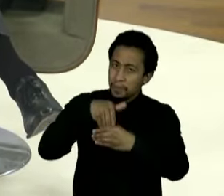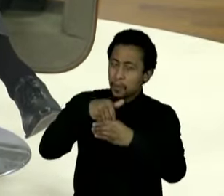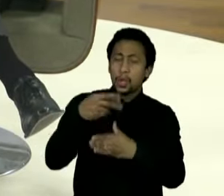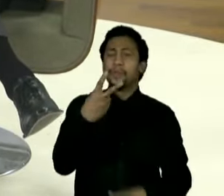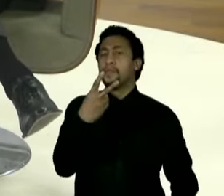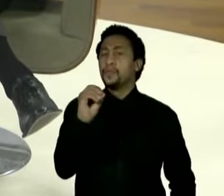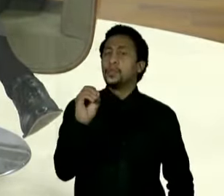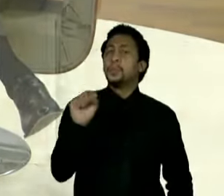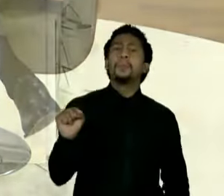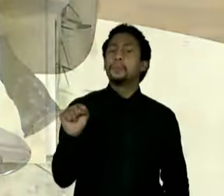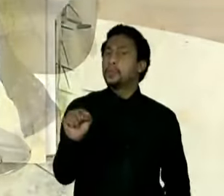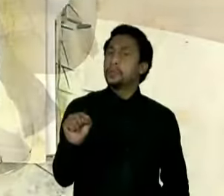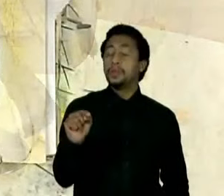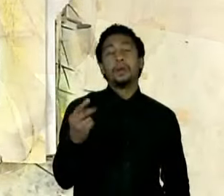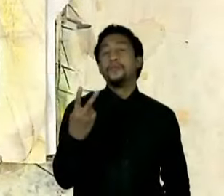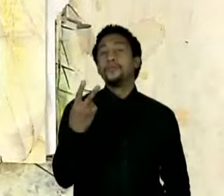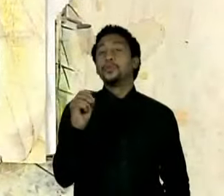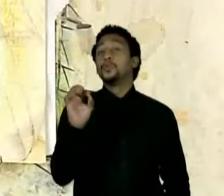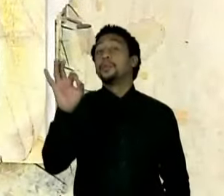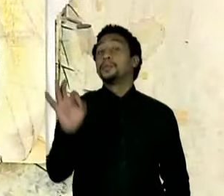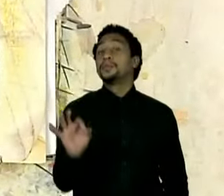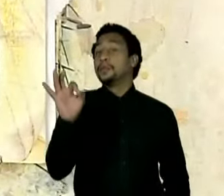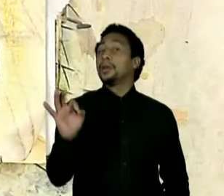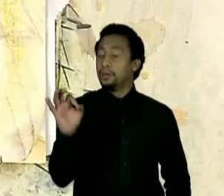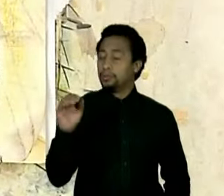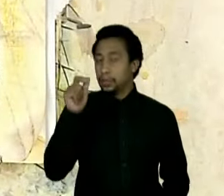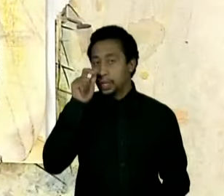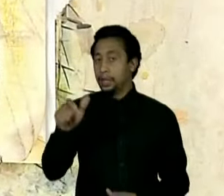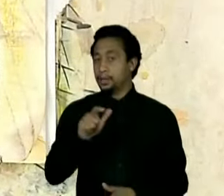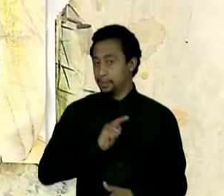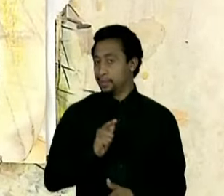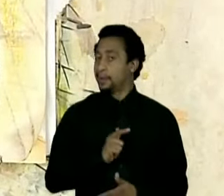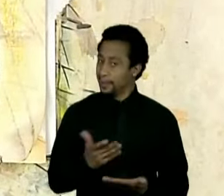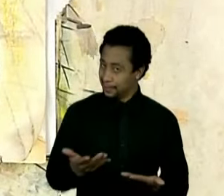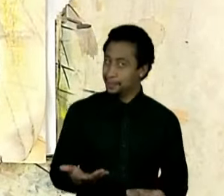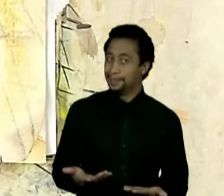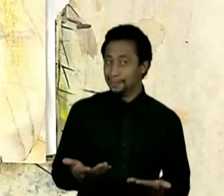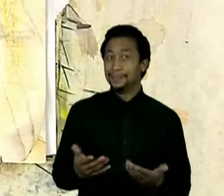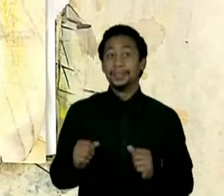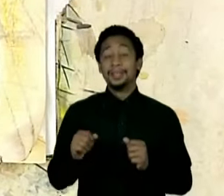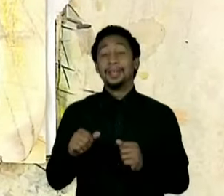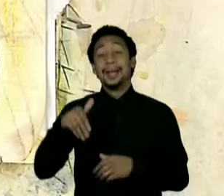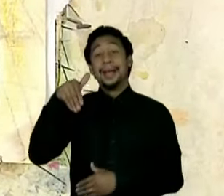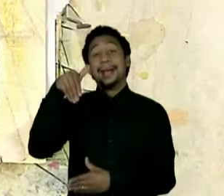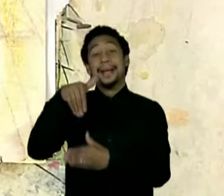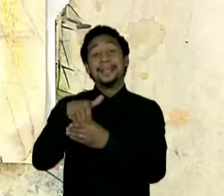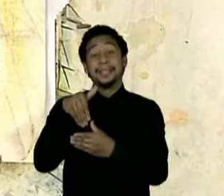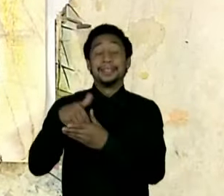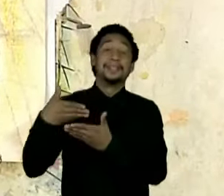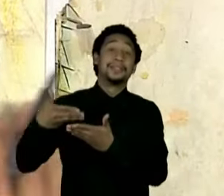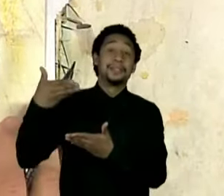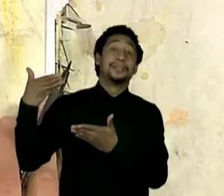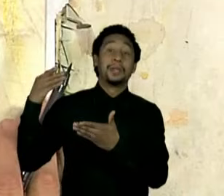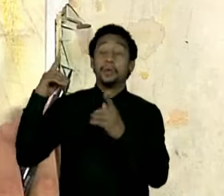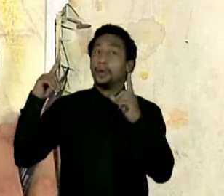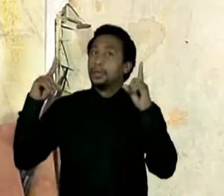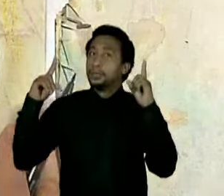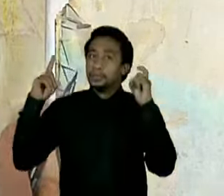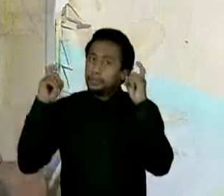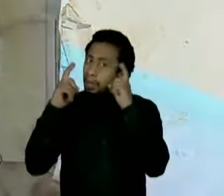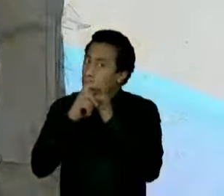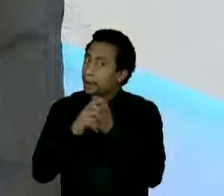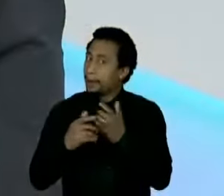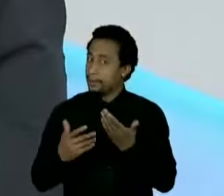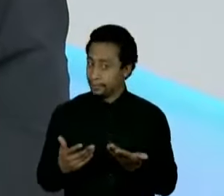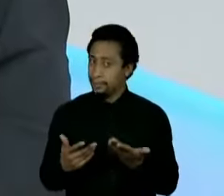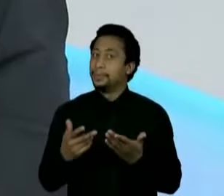muito alto, porque disputei a eleição faz pouco tempo, numa eleição também difícil, porque tinha um prefeito